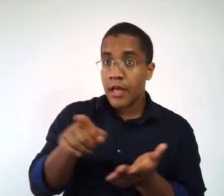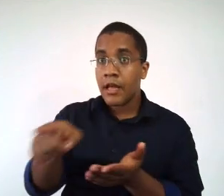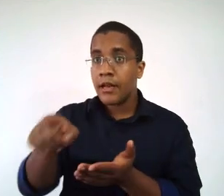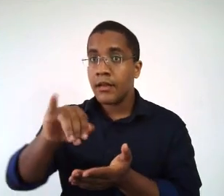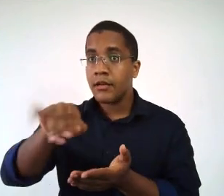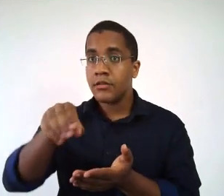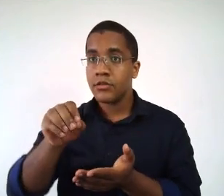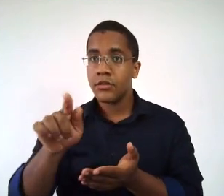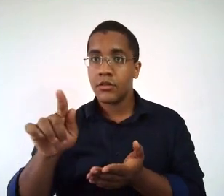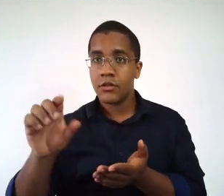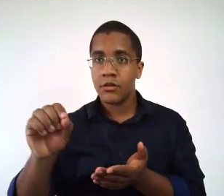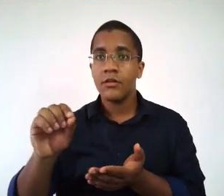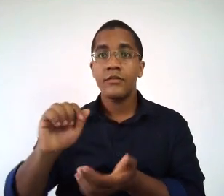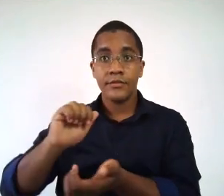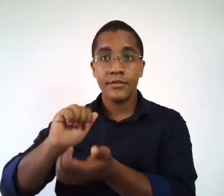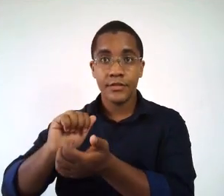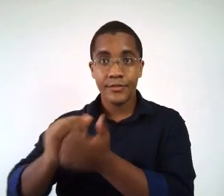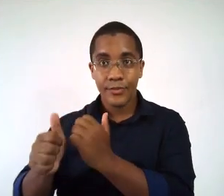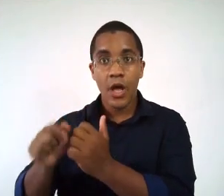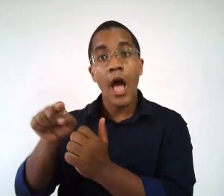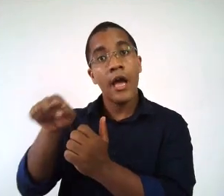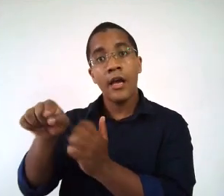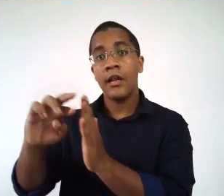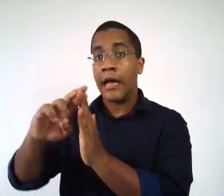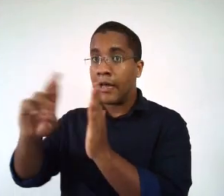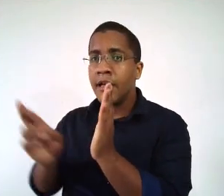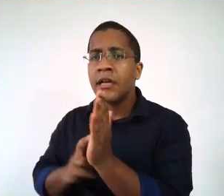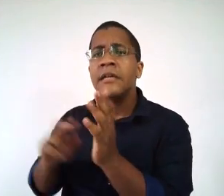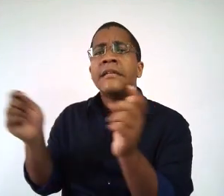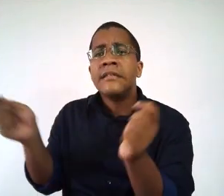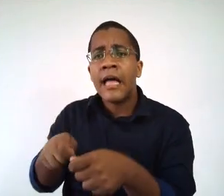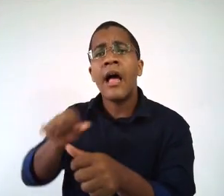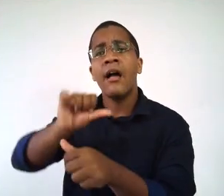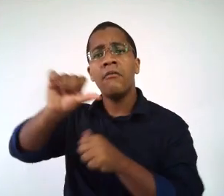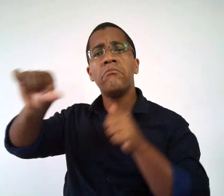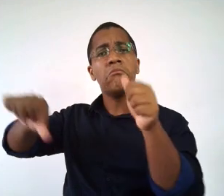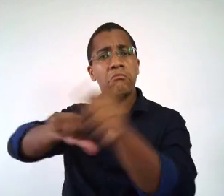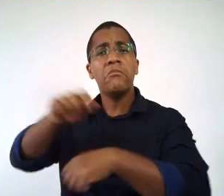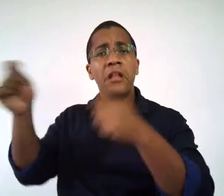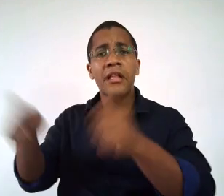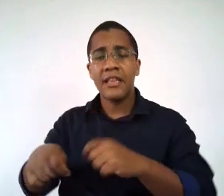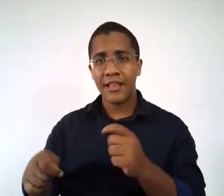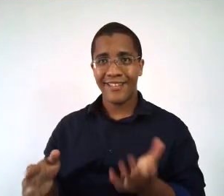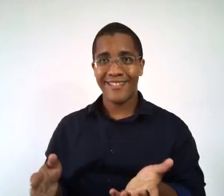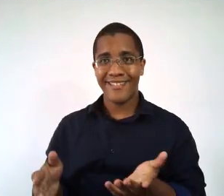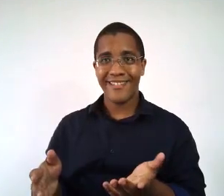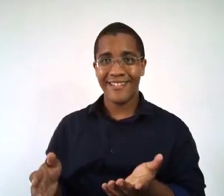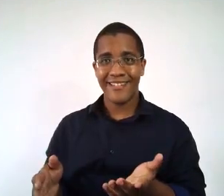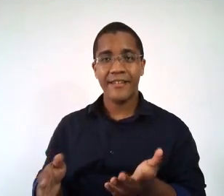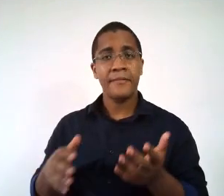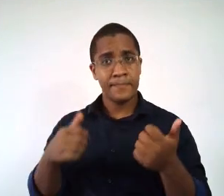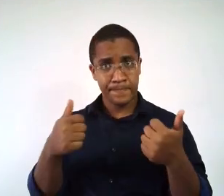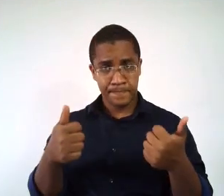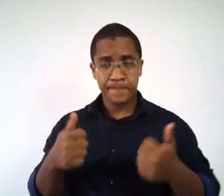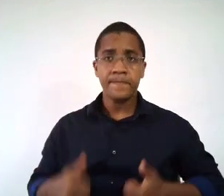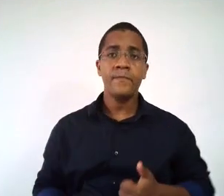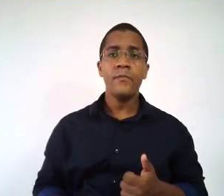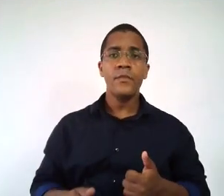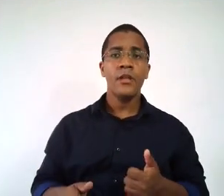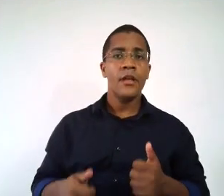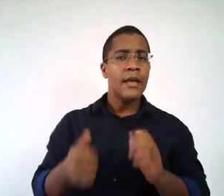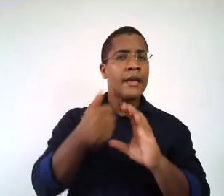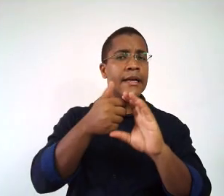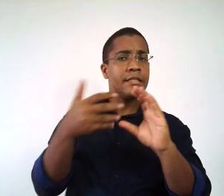regras. Entendi, e talvez não seja necessário uma padronização específica. Então, vamos lá para outra